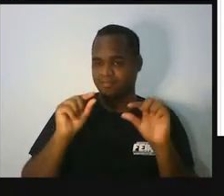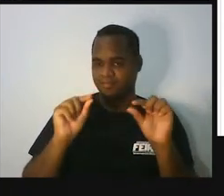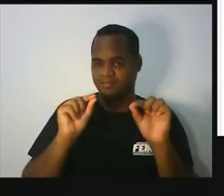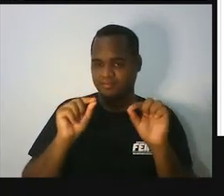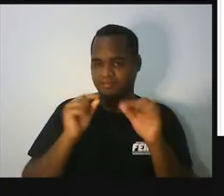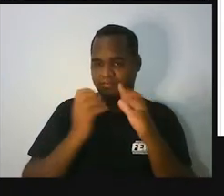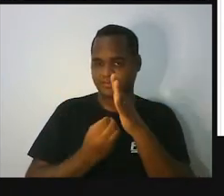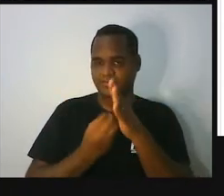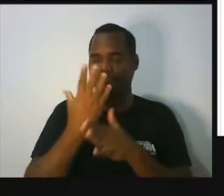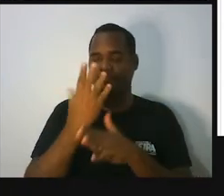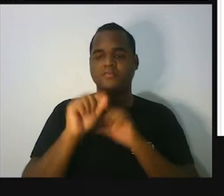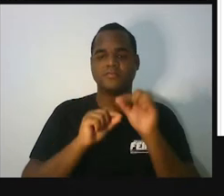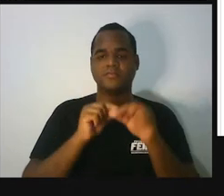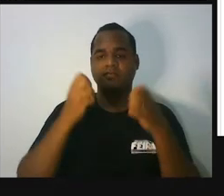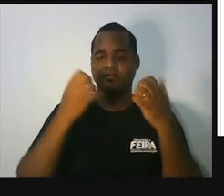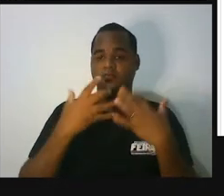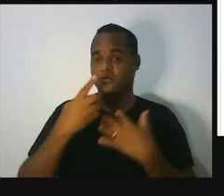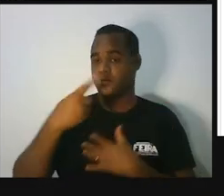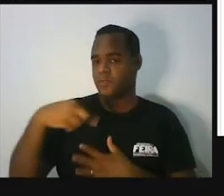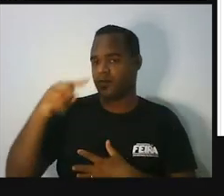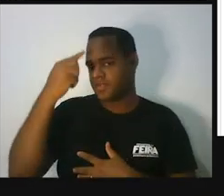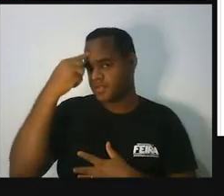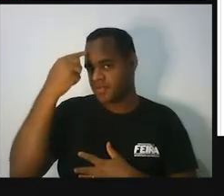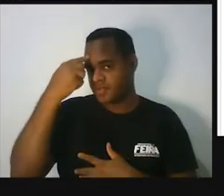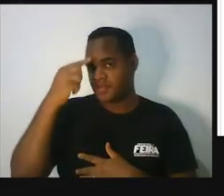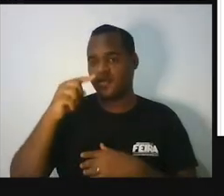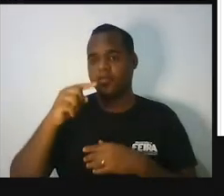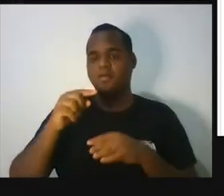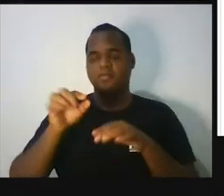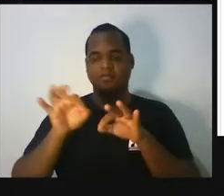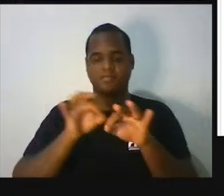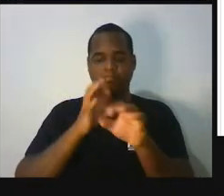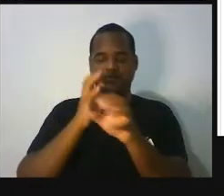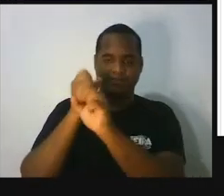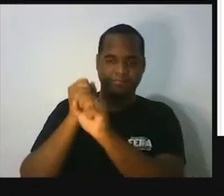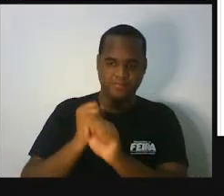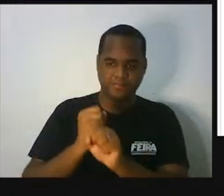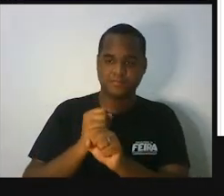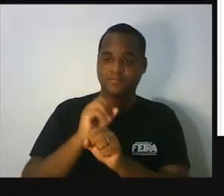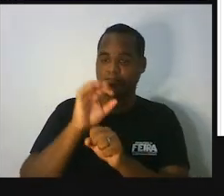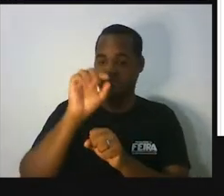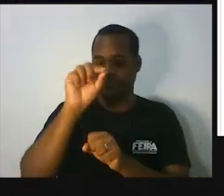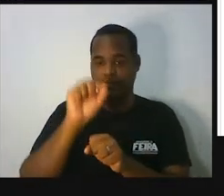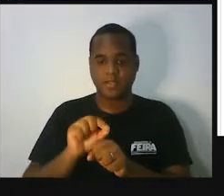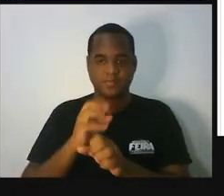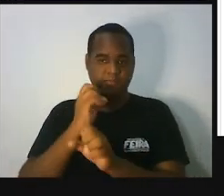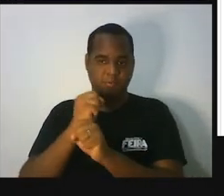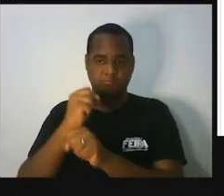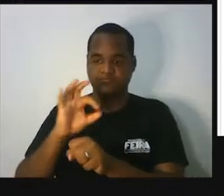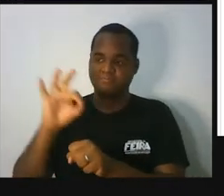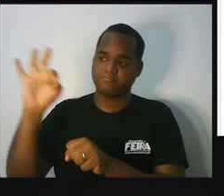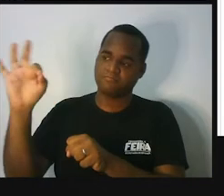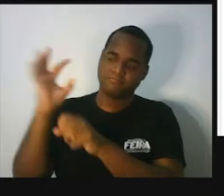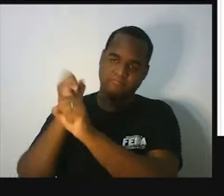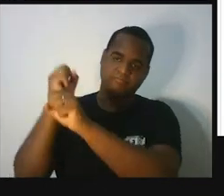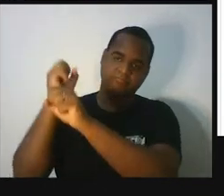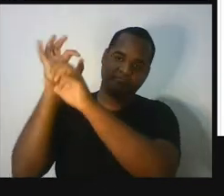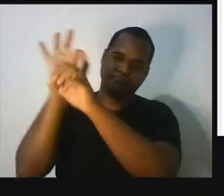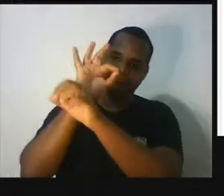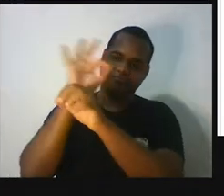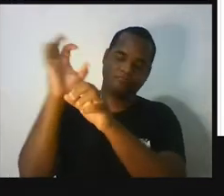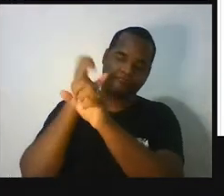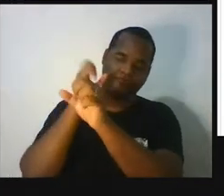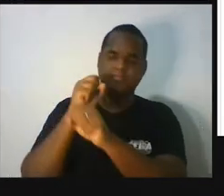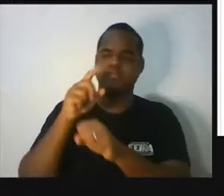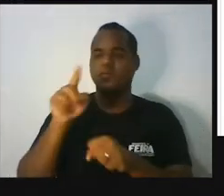para você? A gente vai medir os lados desses triângulos e a